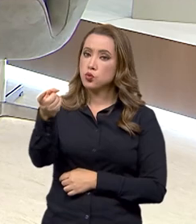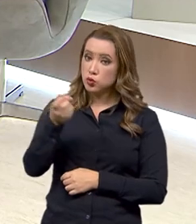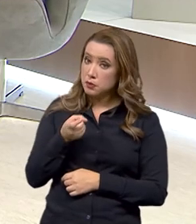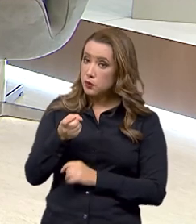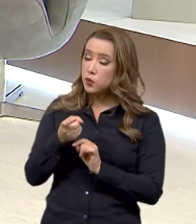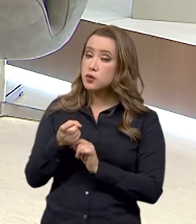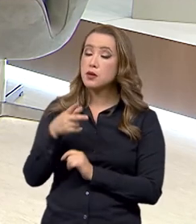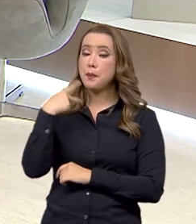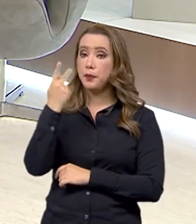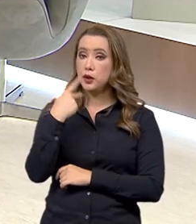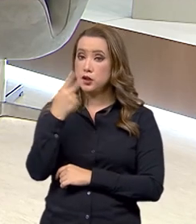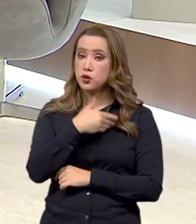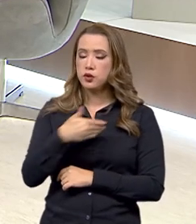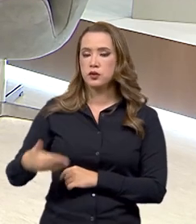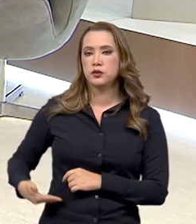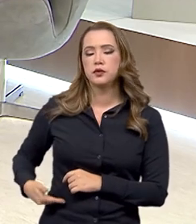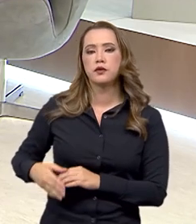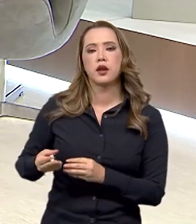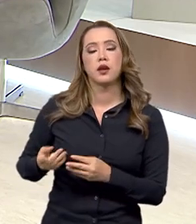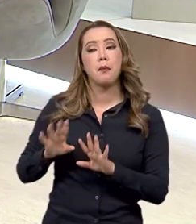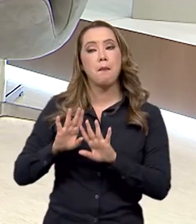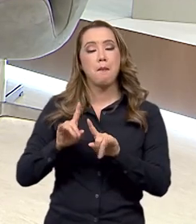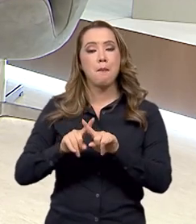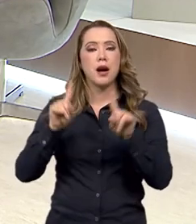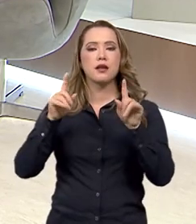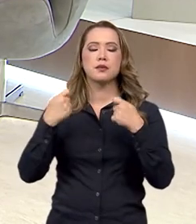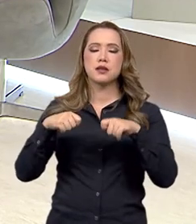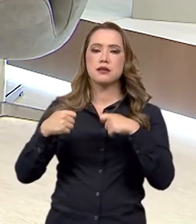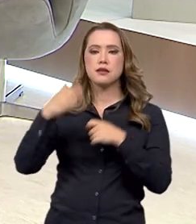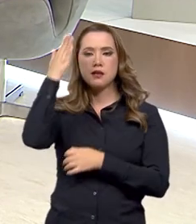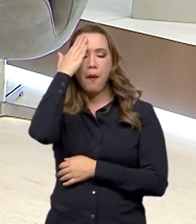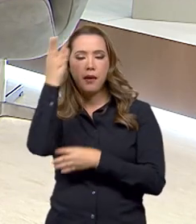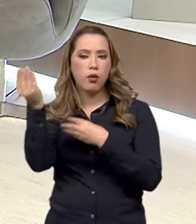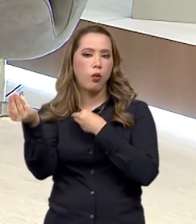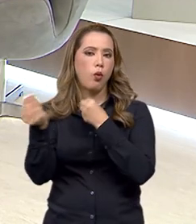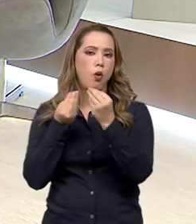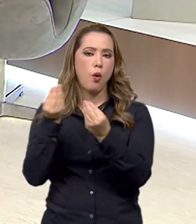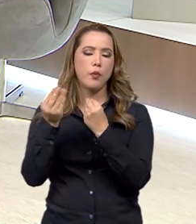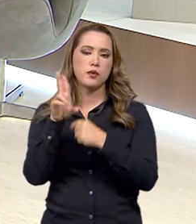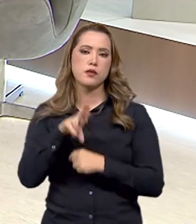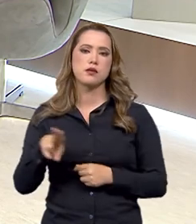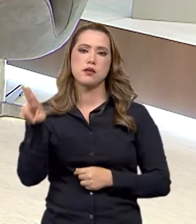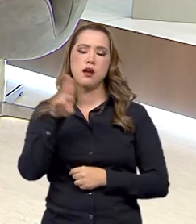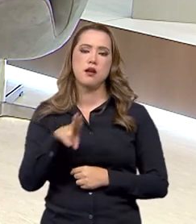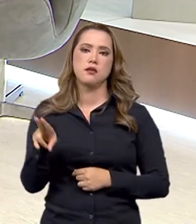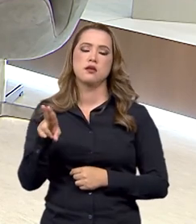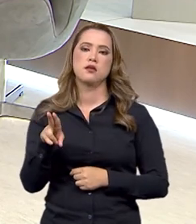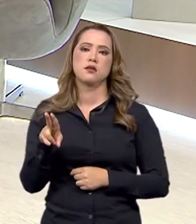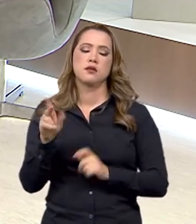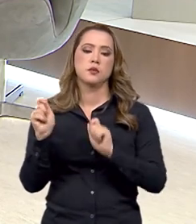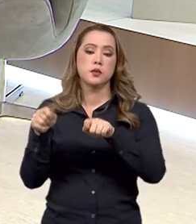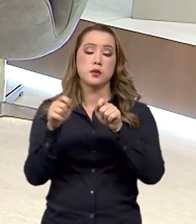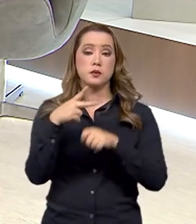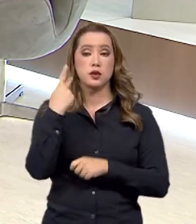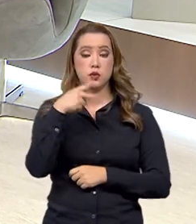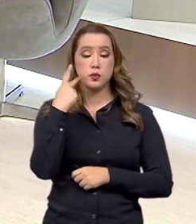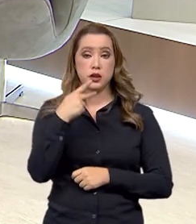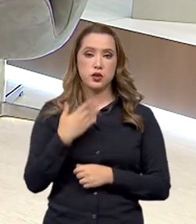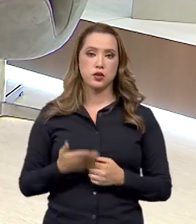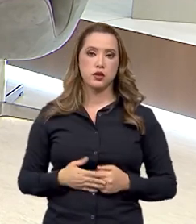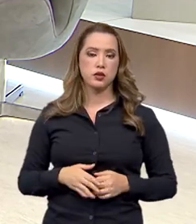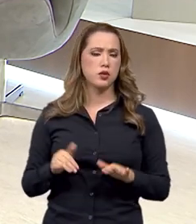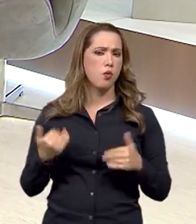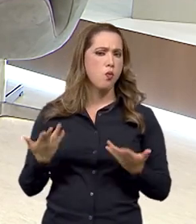política pública. A questão é como usar a tributação como meio de política pública. E quais